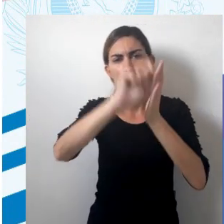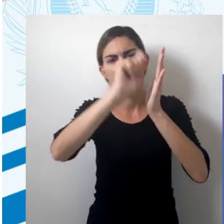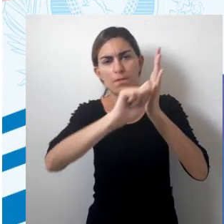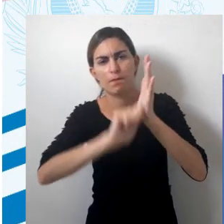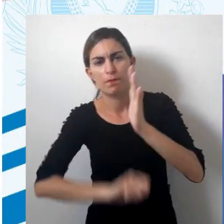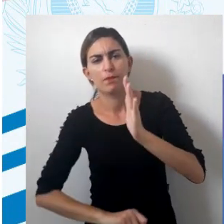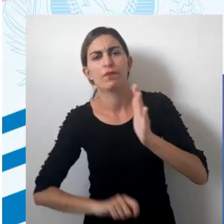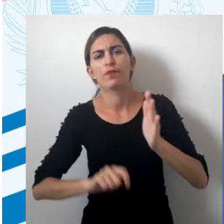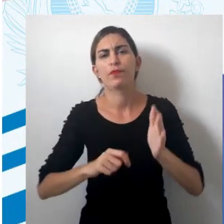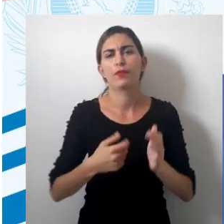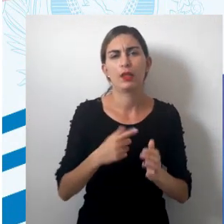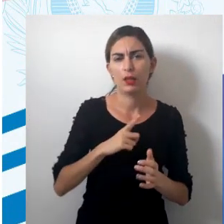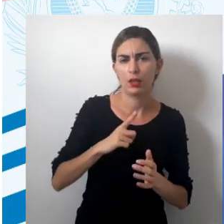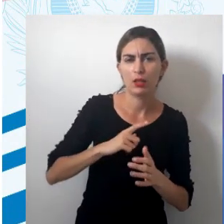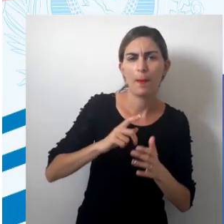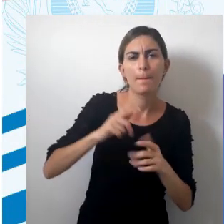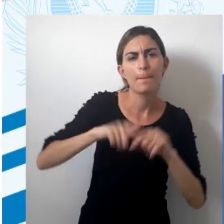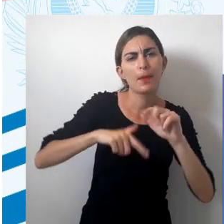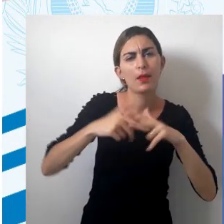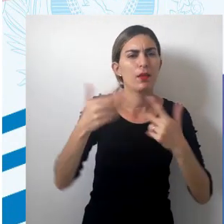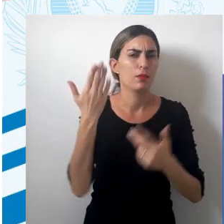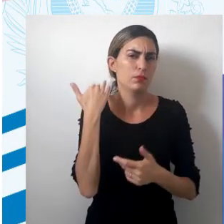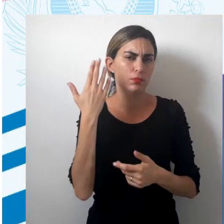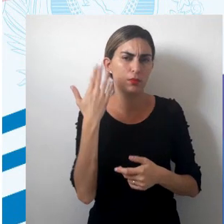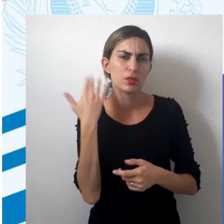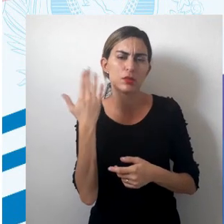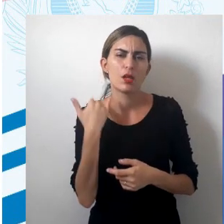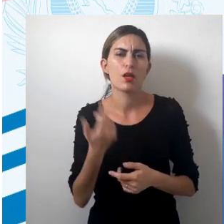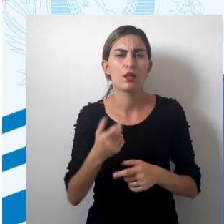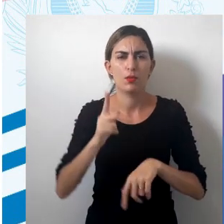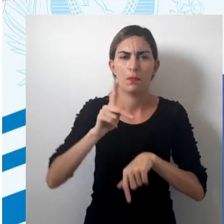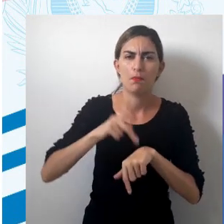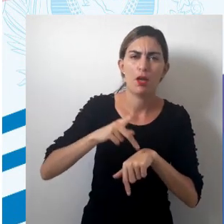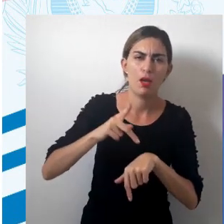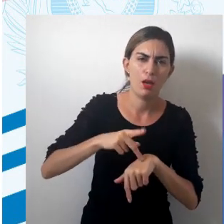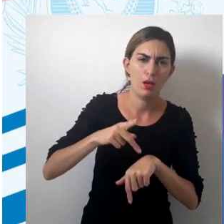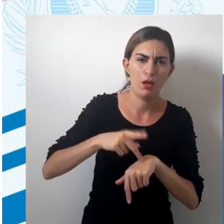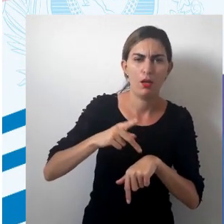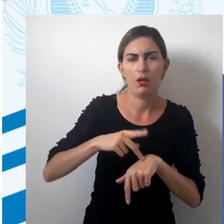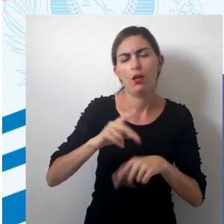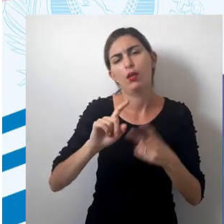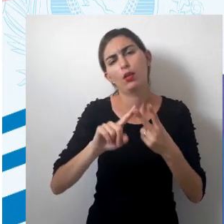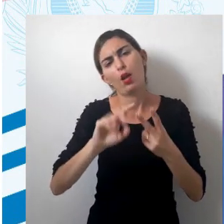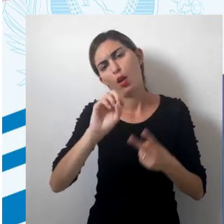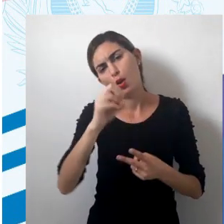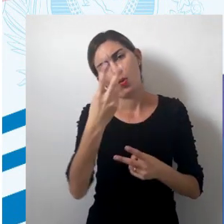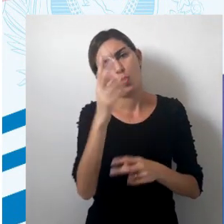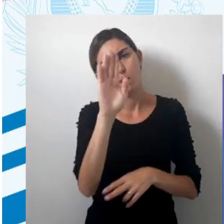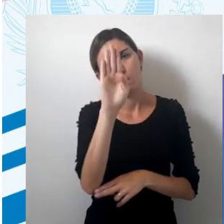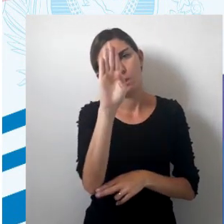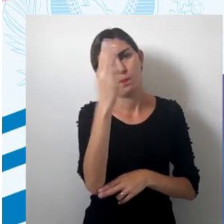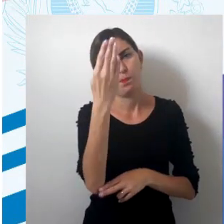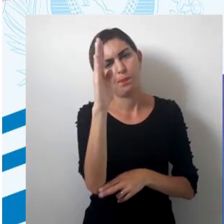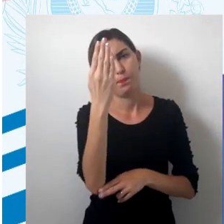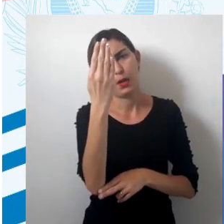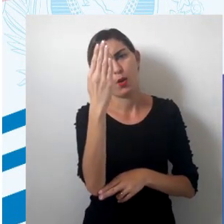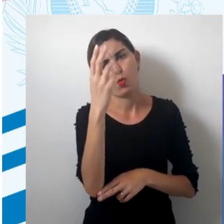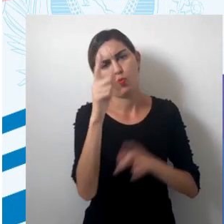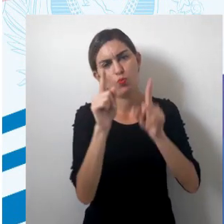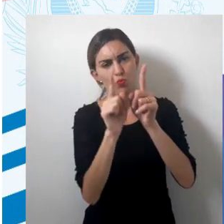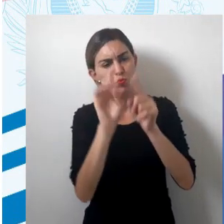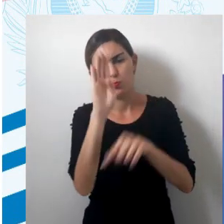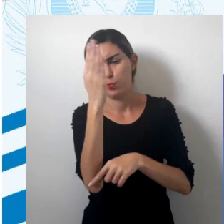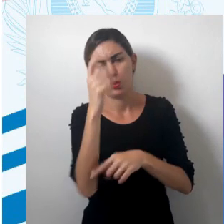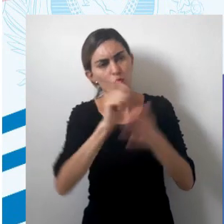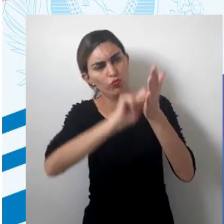de acordo com o que se tinha, material que se tinha naquele momento, né? Que era a pedra ou a madeira.